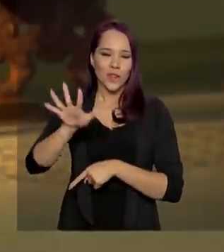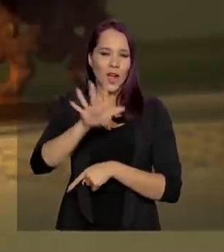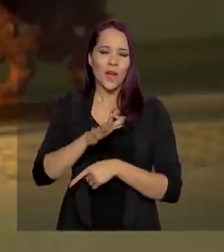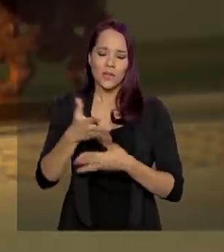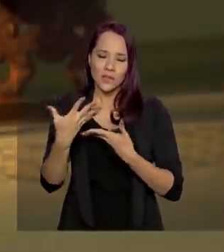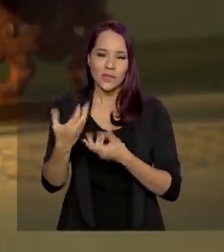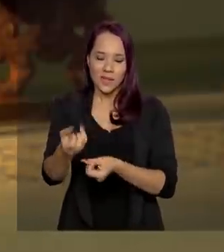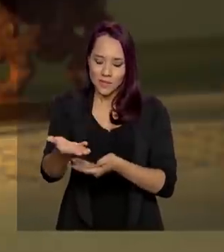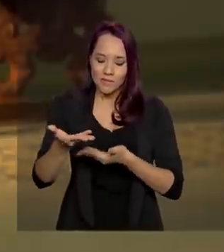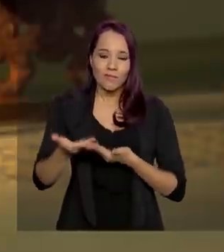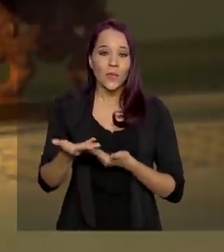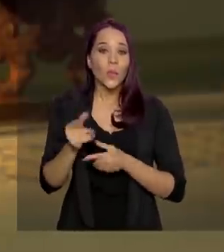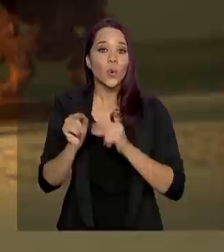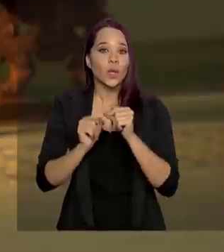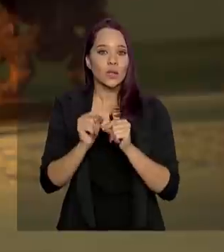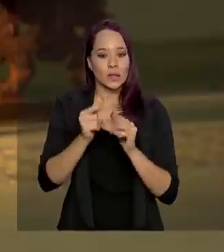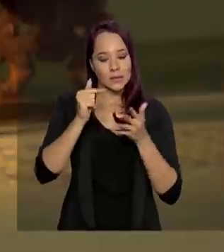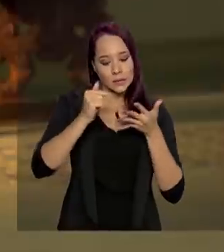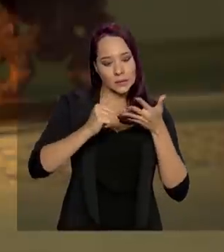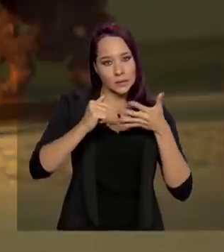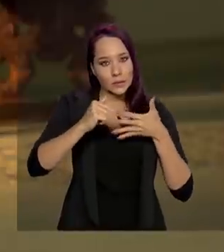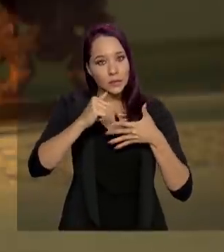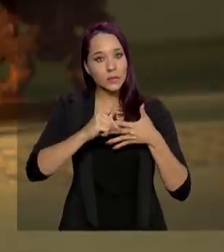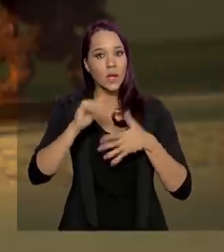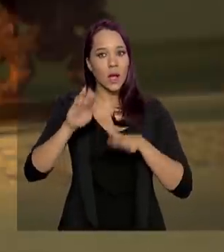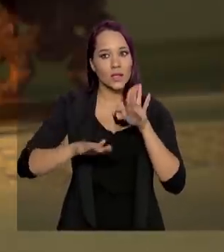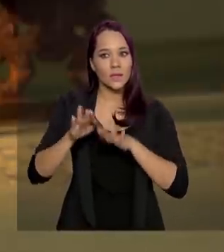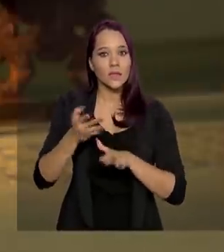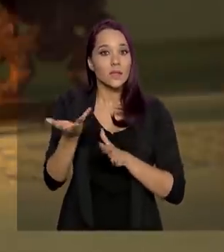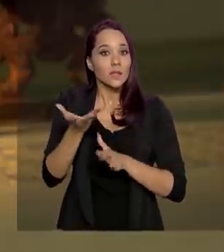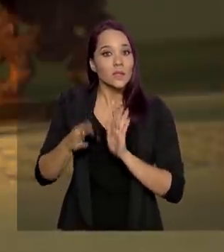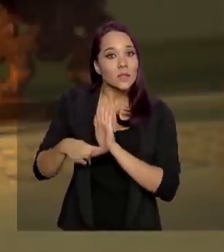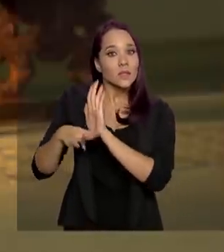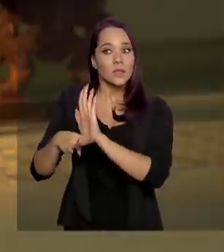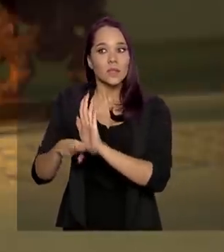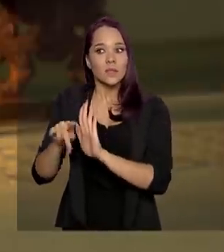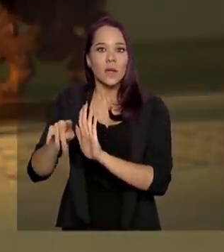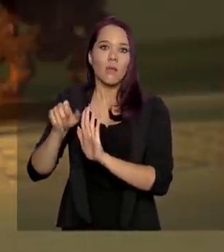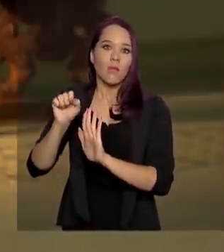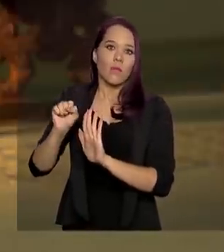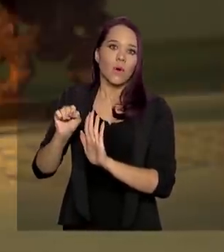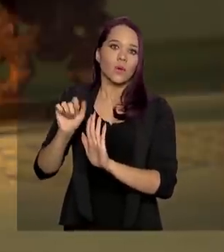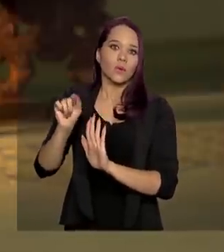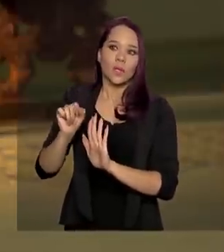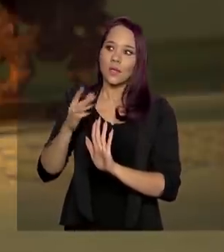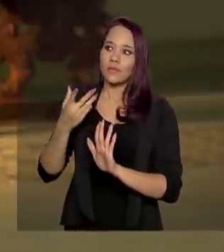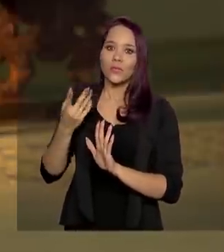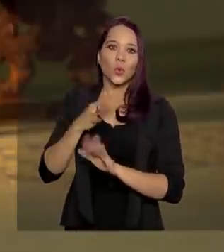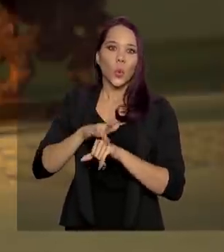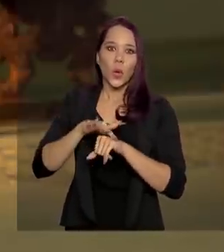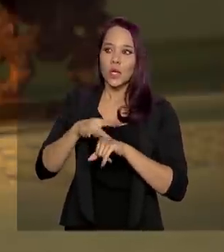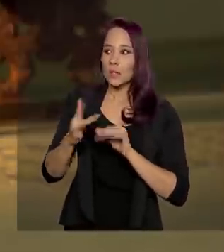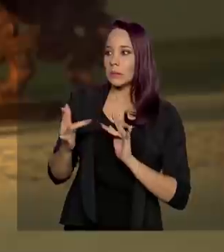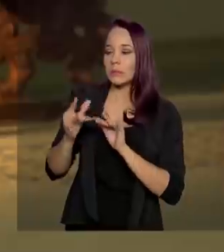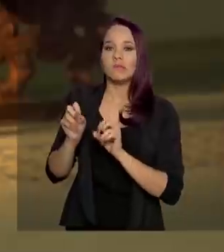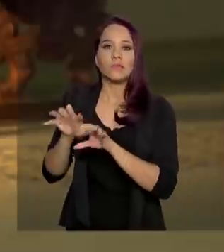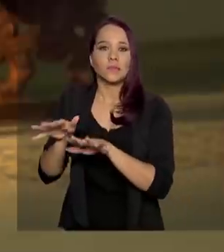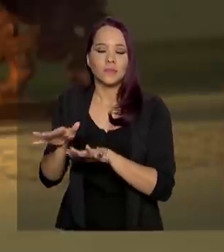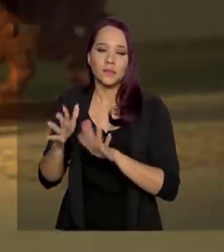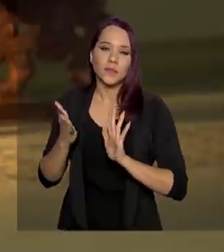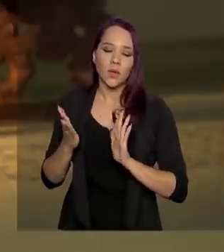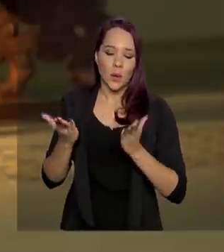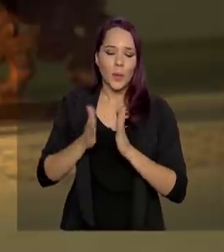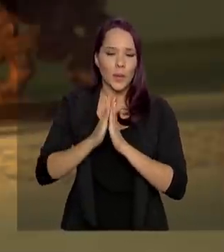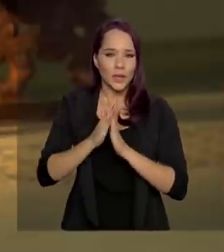O que a gente tem feito é colocar do critério. Muitas vezes, na ânsia de ajudar, a gente pode, inclusive, levar à doença. Então, hoje, o que se pede é que